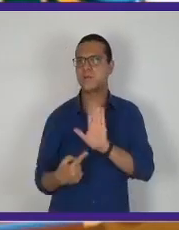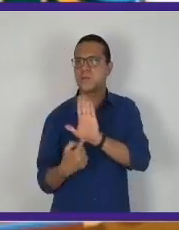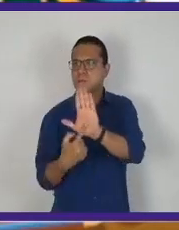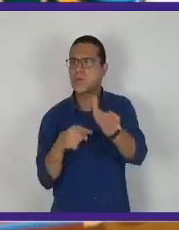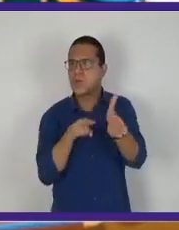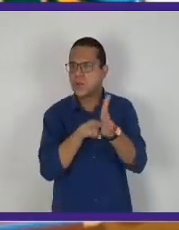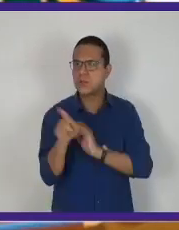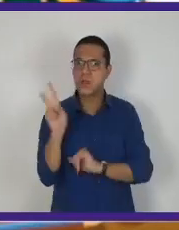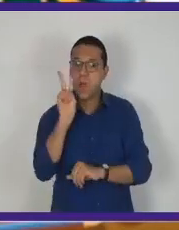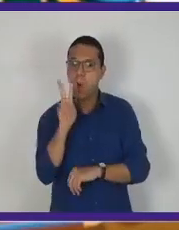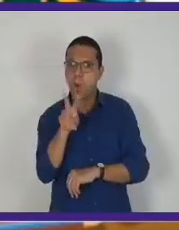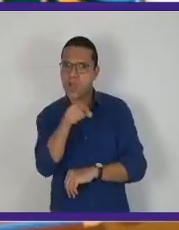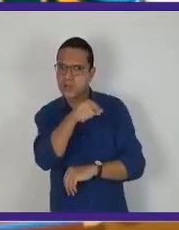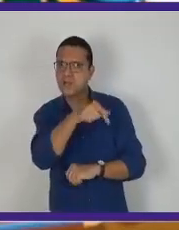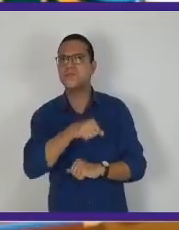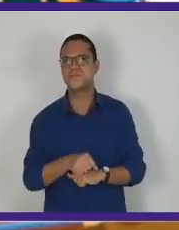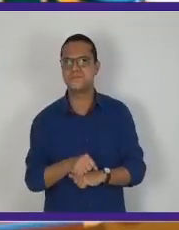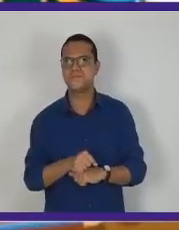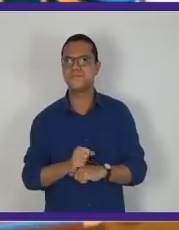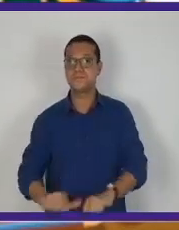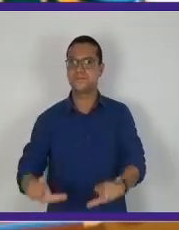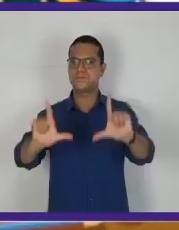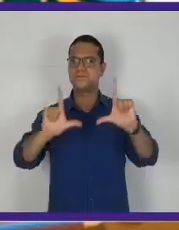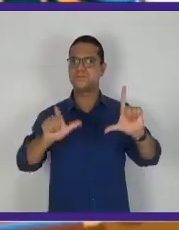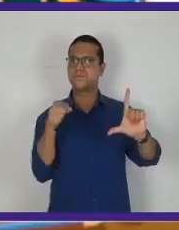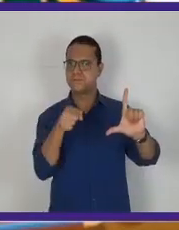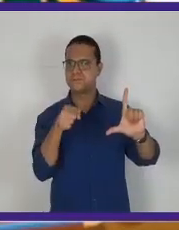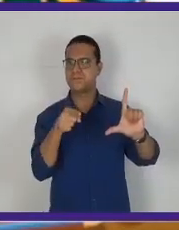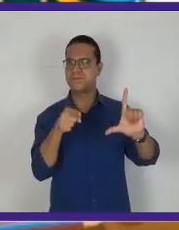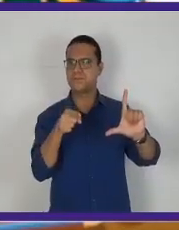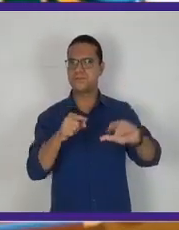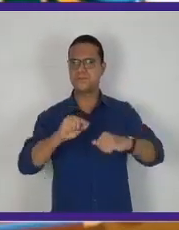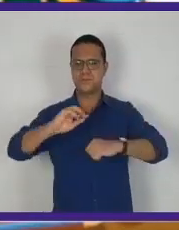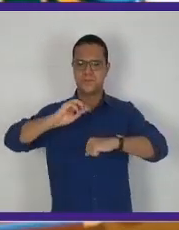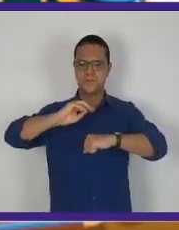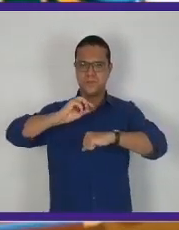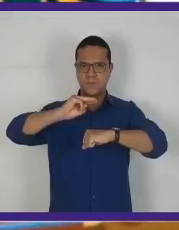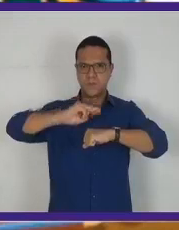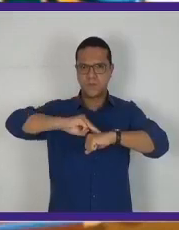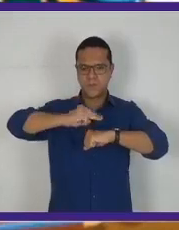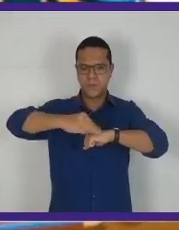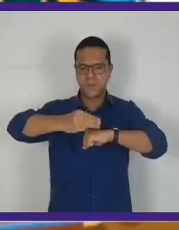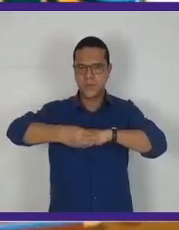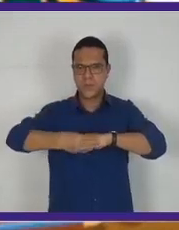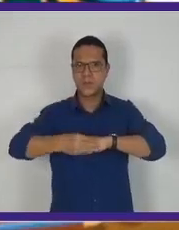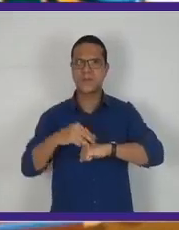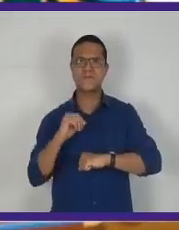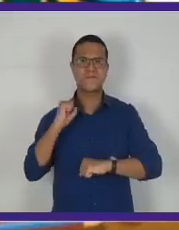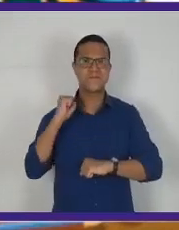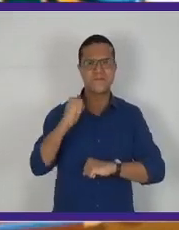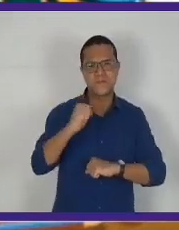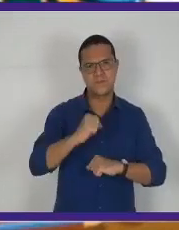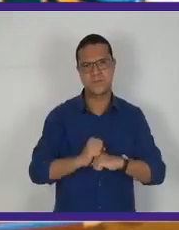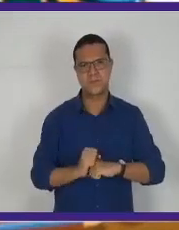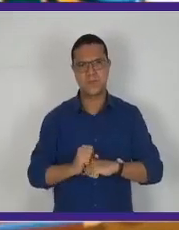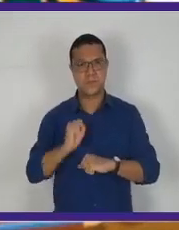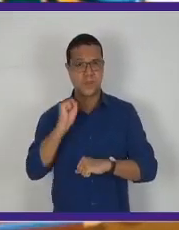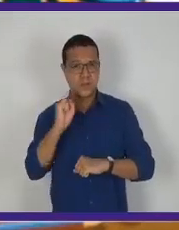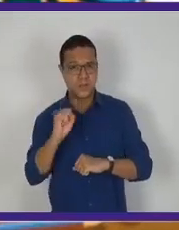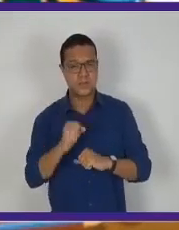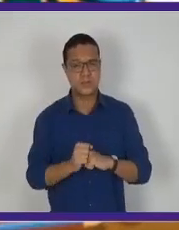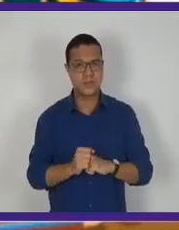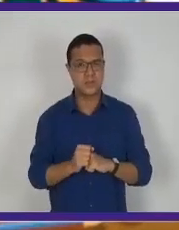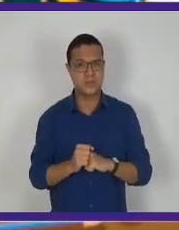colocar essa questão. Olha aí, está vendo esse cartaz? Dengue mata. Se a gente bobear,